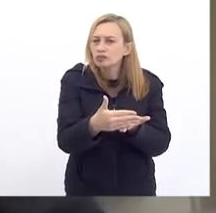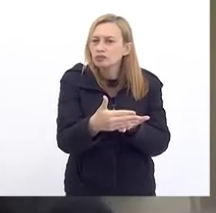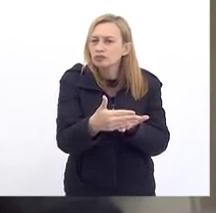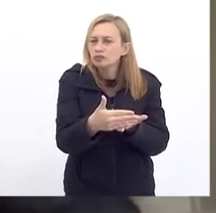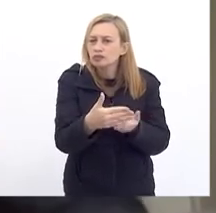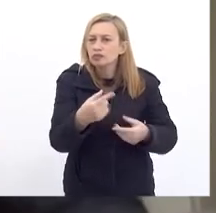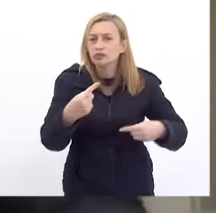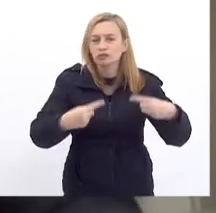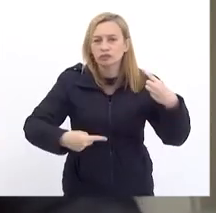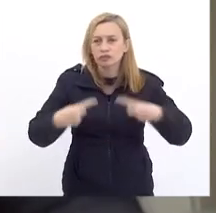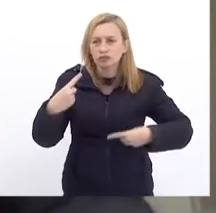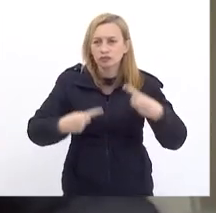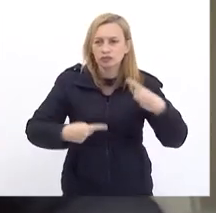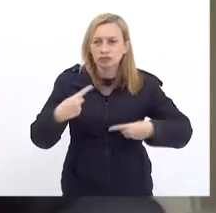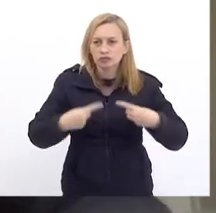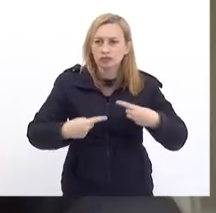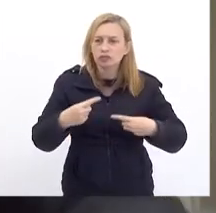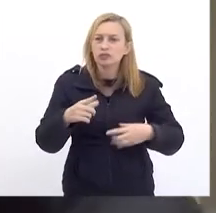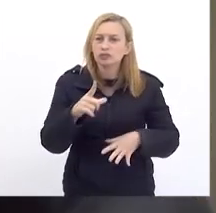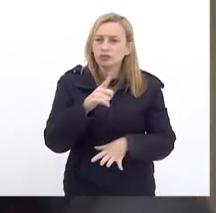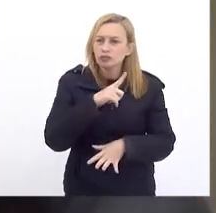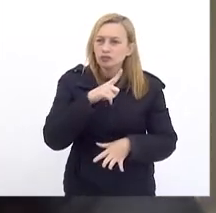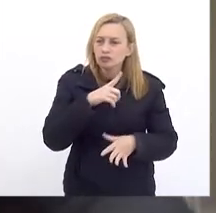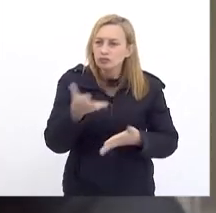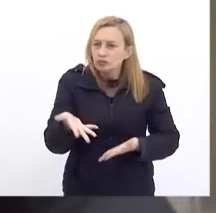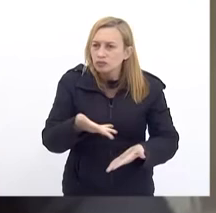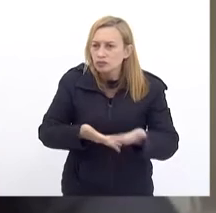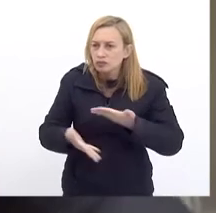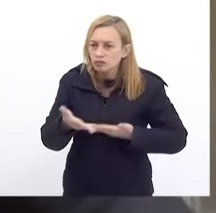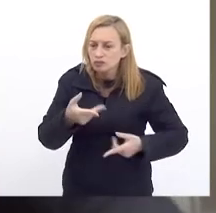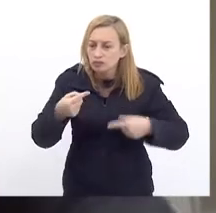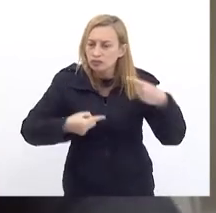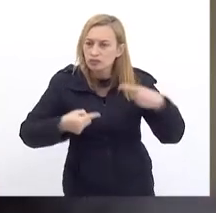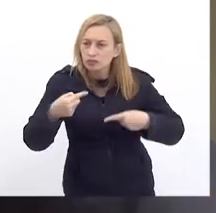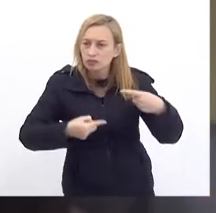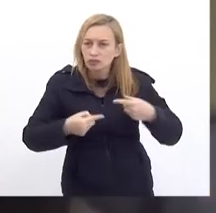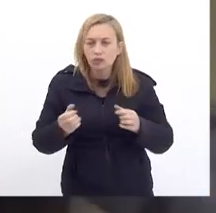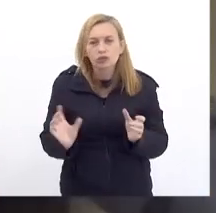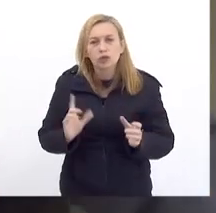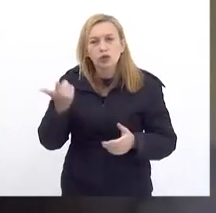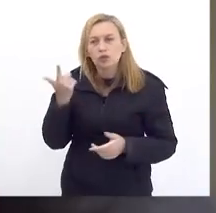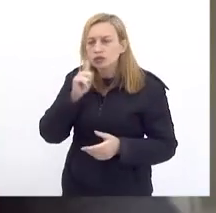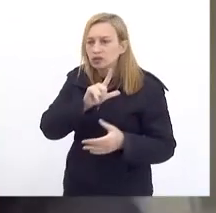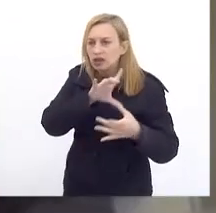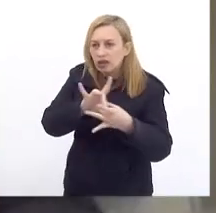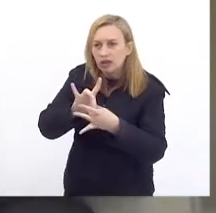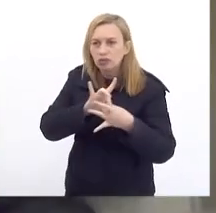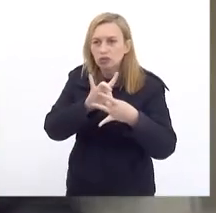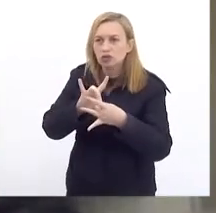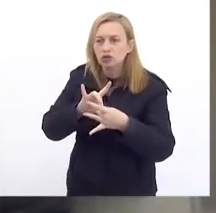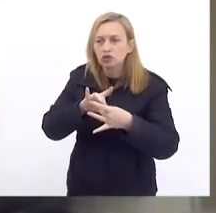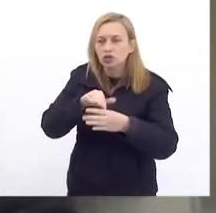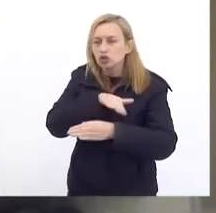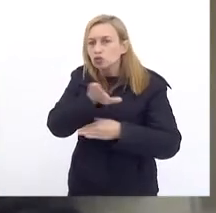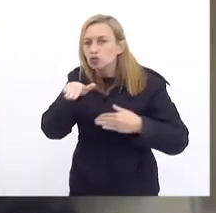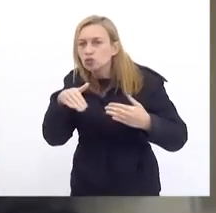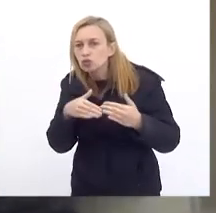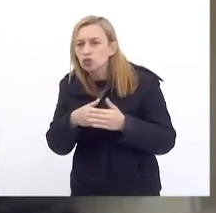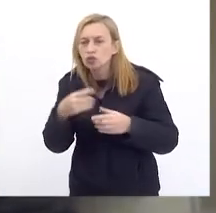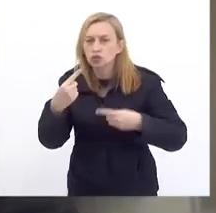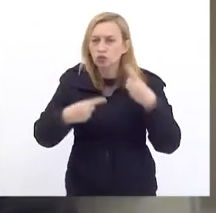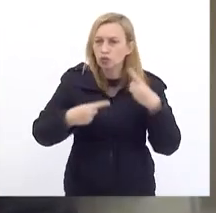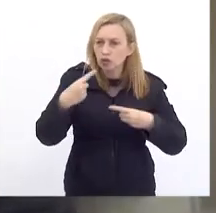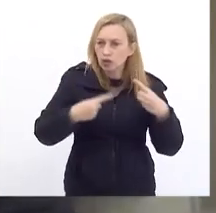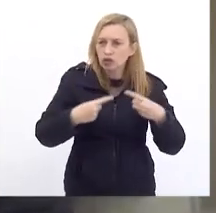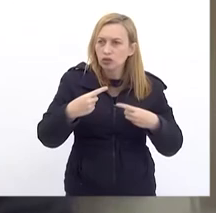Política Porque quando se tem Pacificação E se consegue Harmonia Entre todos Os envolvidos E quando